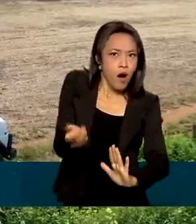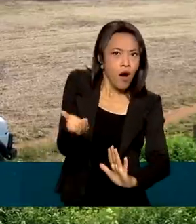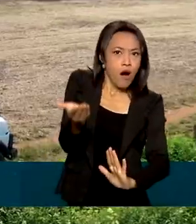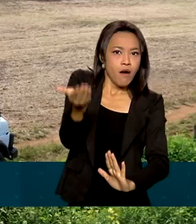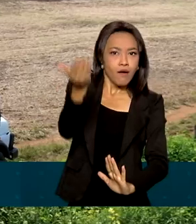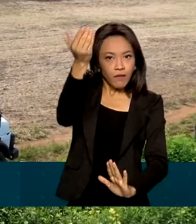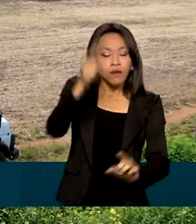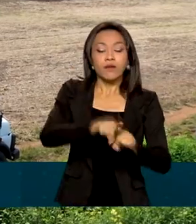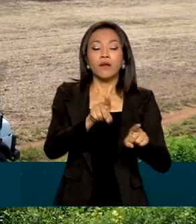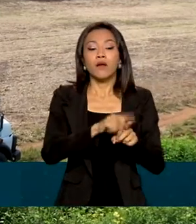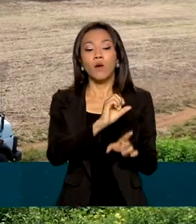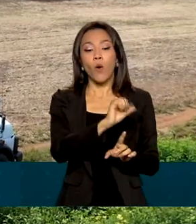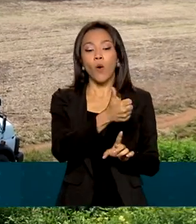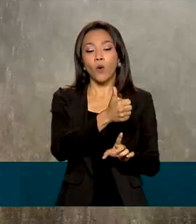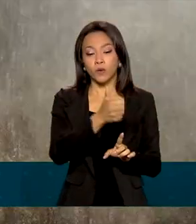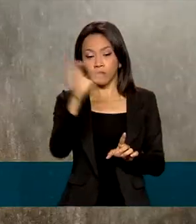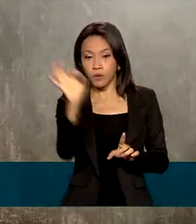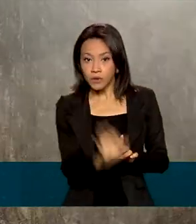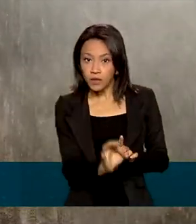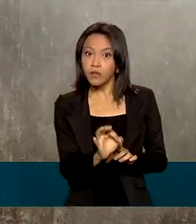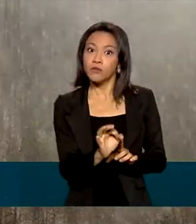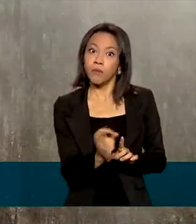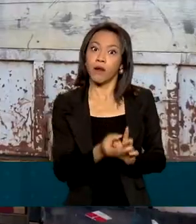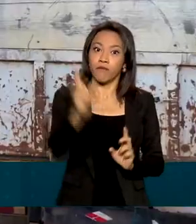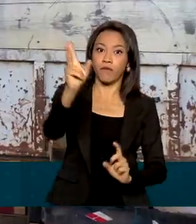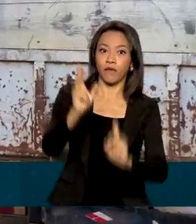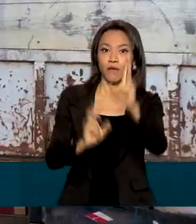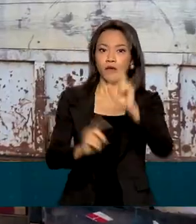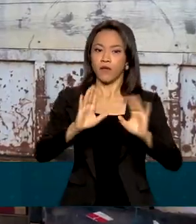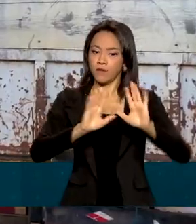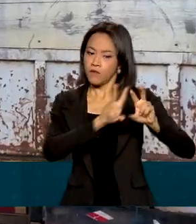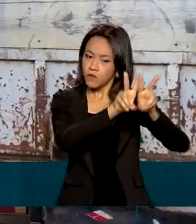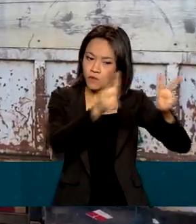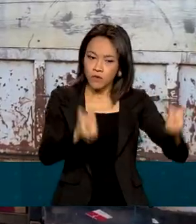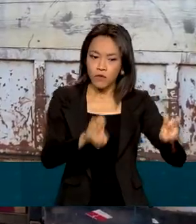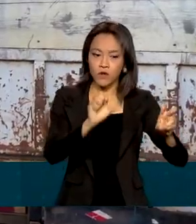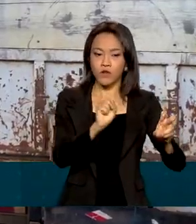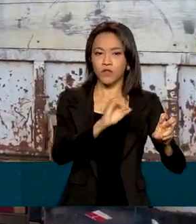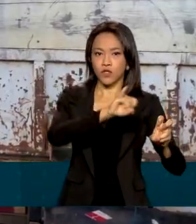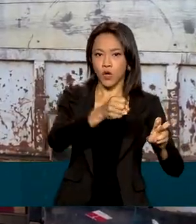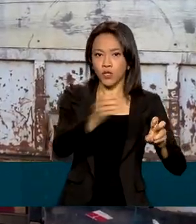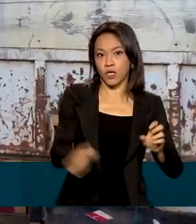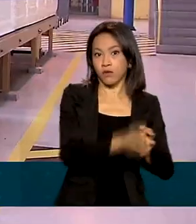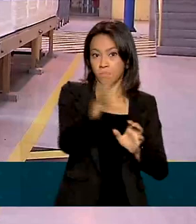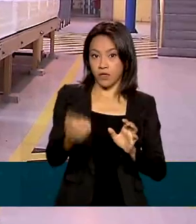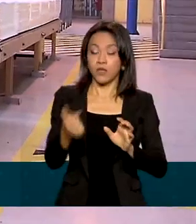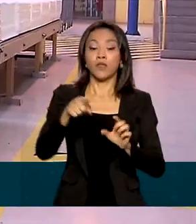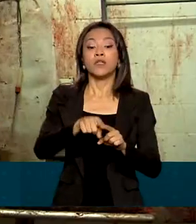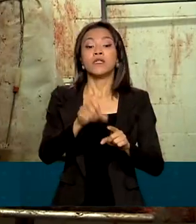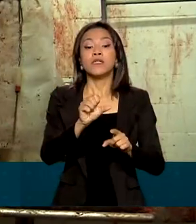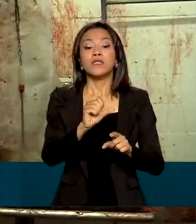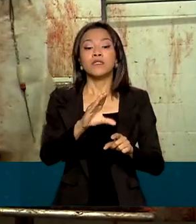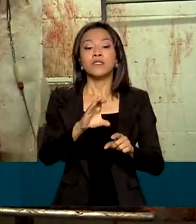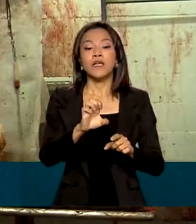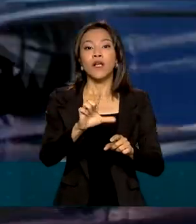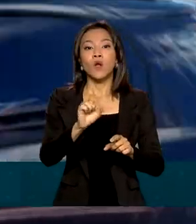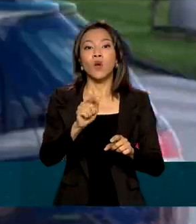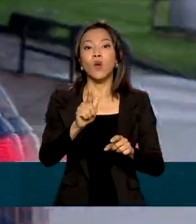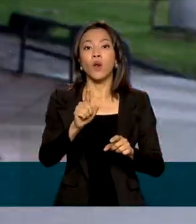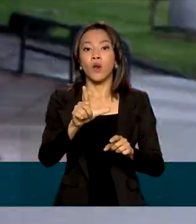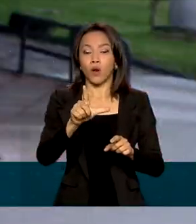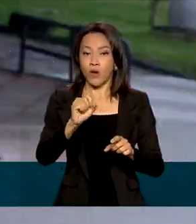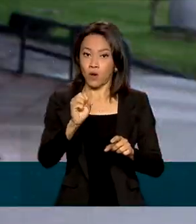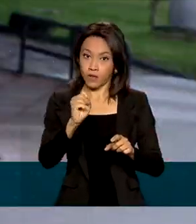% dos volumes das exportações. Os destaques foram para soja em grãos, farelo de soja, celulose e carnes.